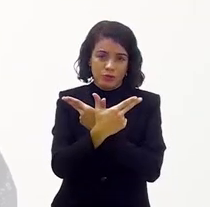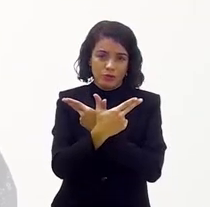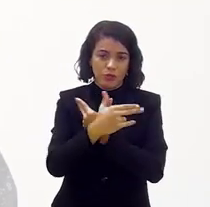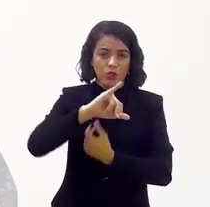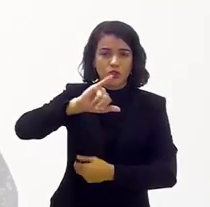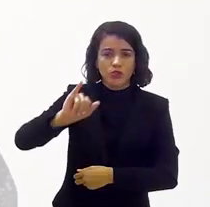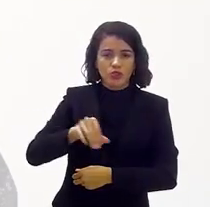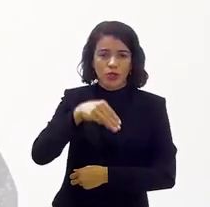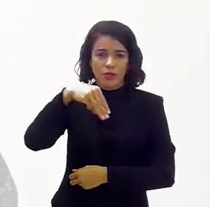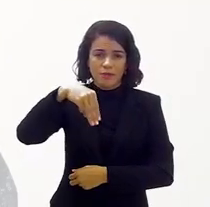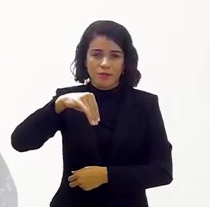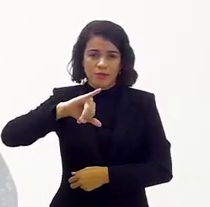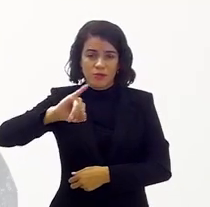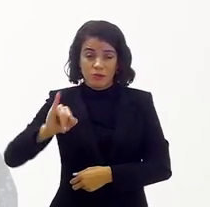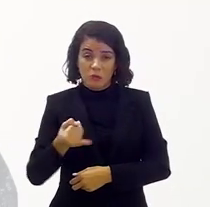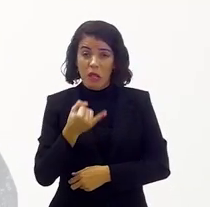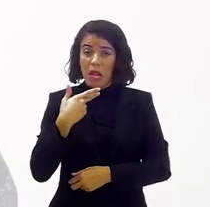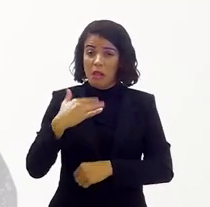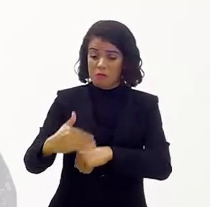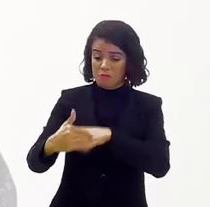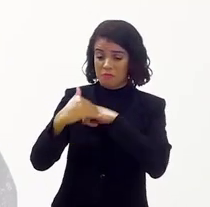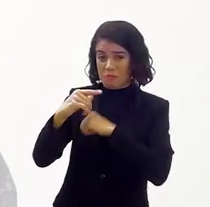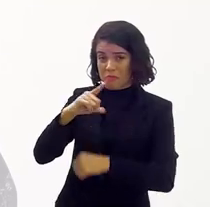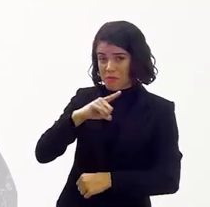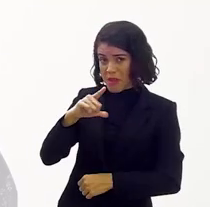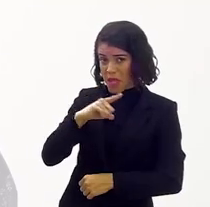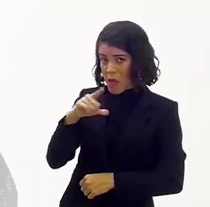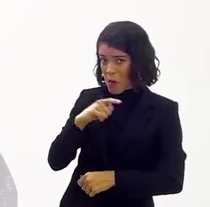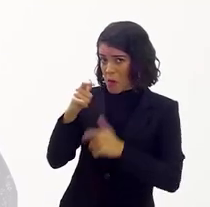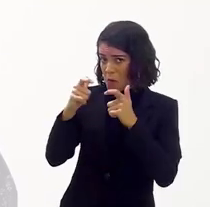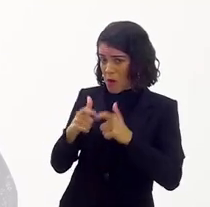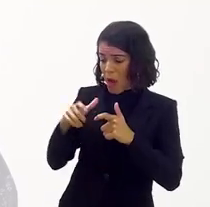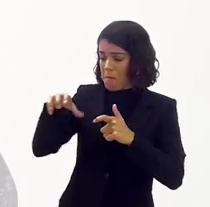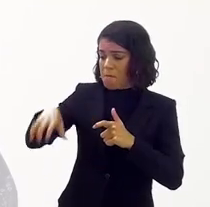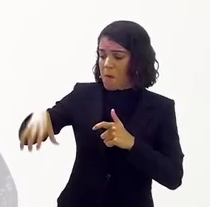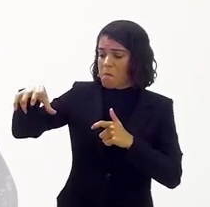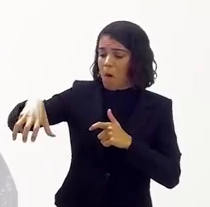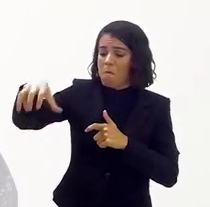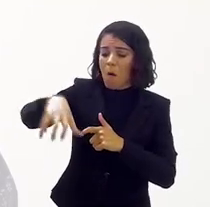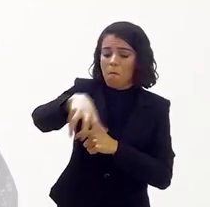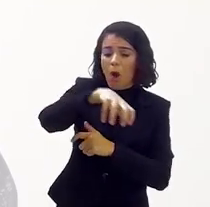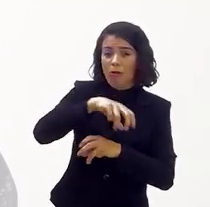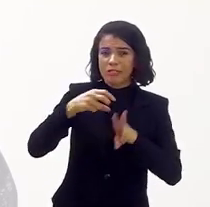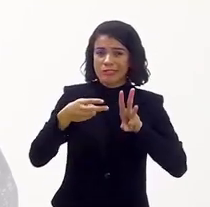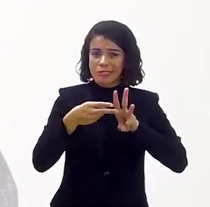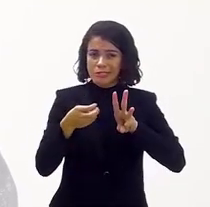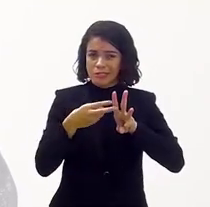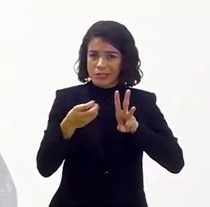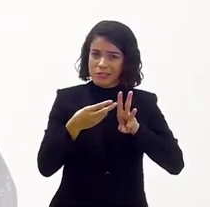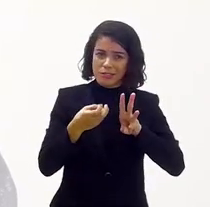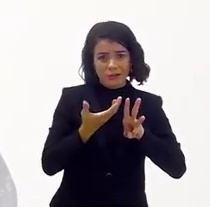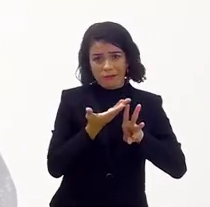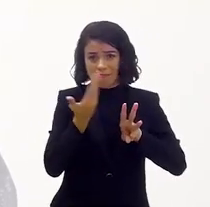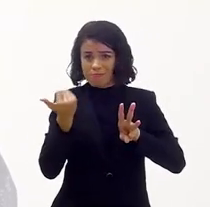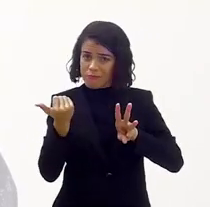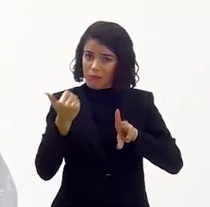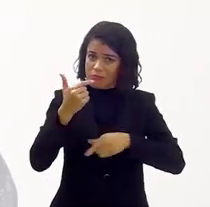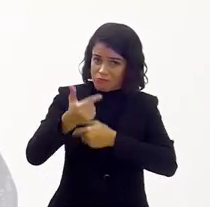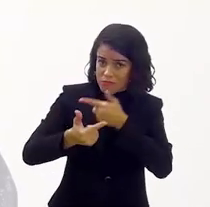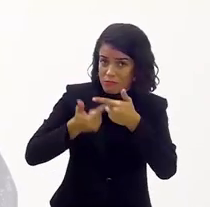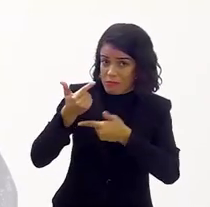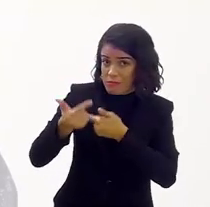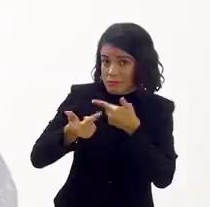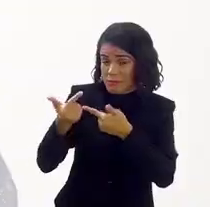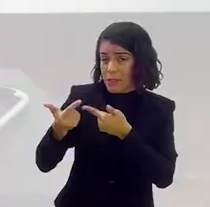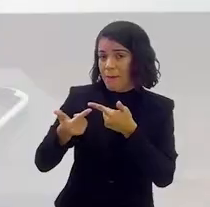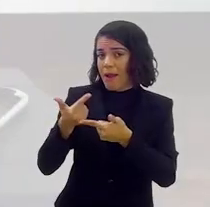com a gente, com a minha família, e ele falou assim, olha, eu tenho uma reserva indígena em Minas Gerais e eu gostaria que você fizesse um trabalho